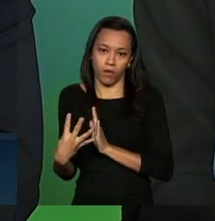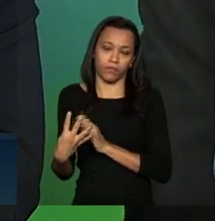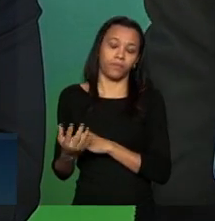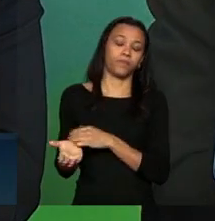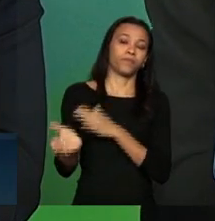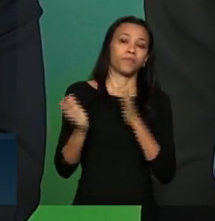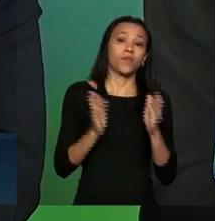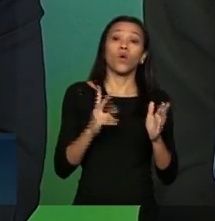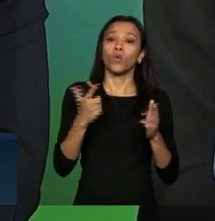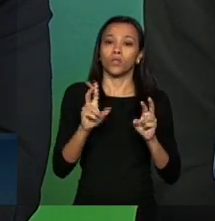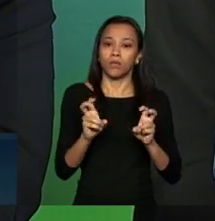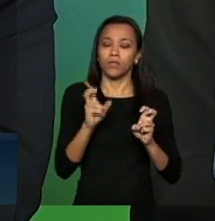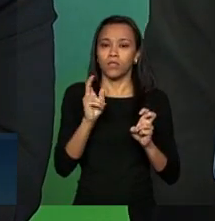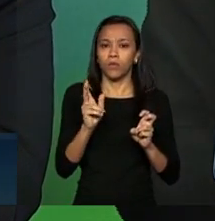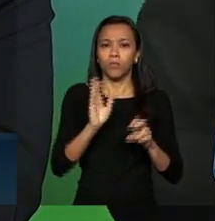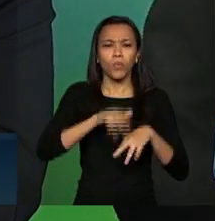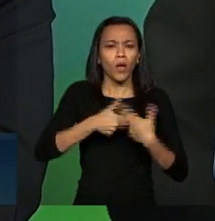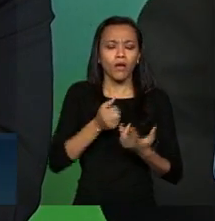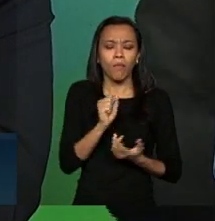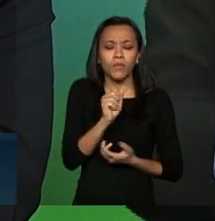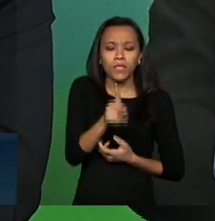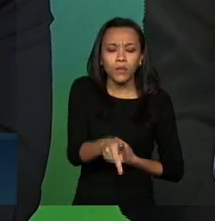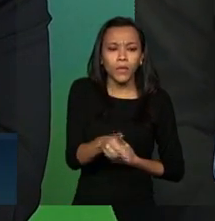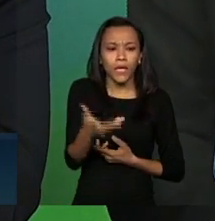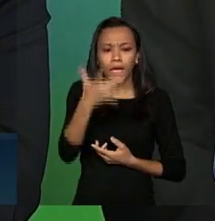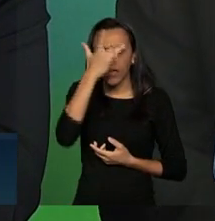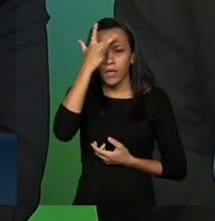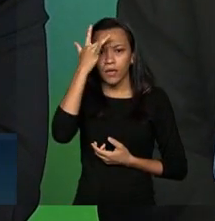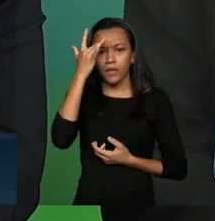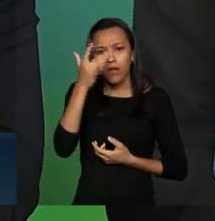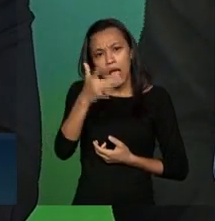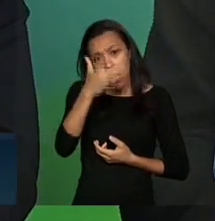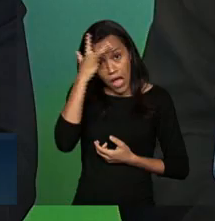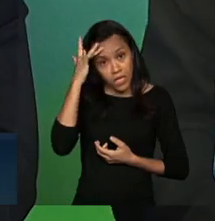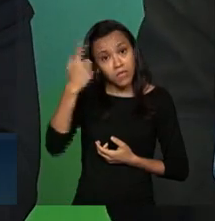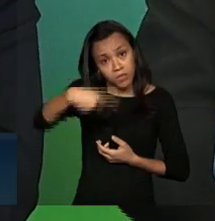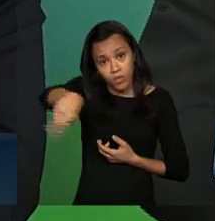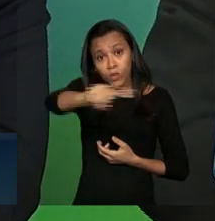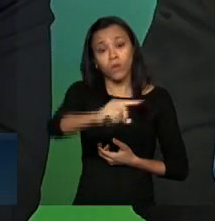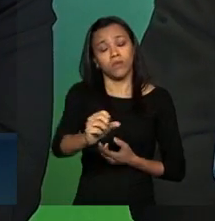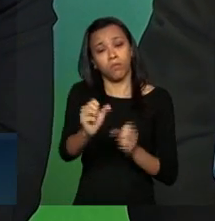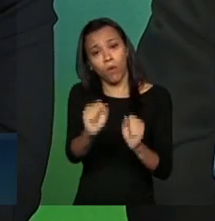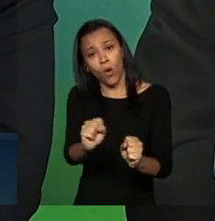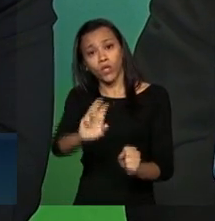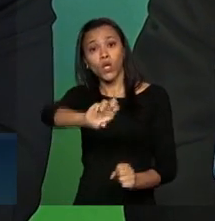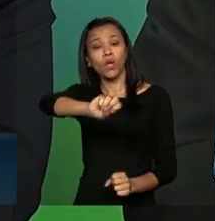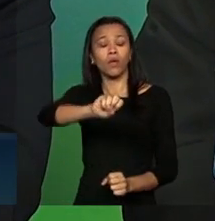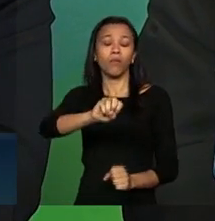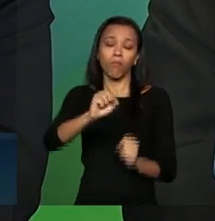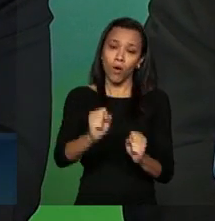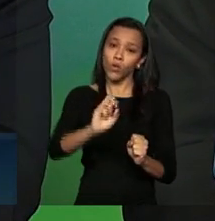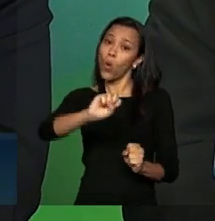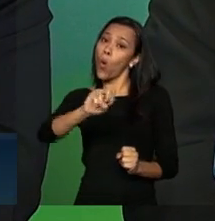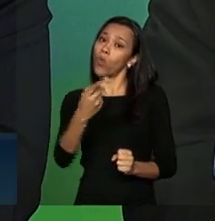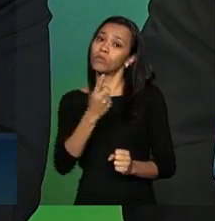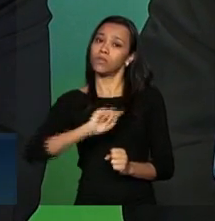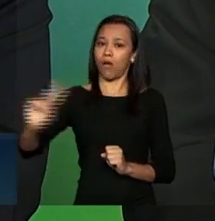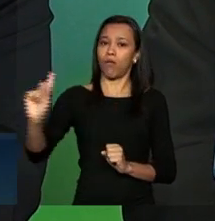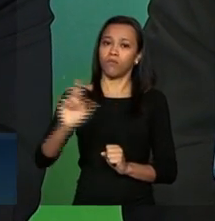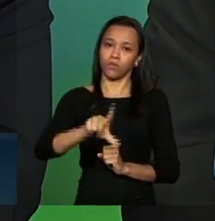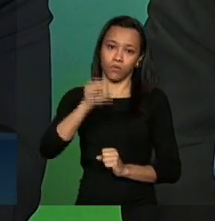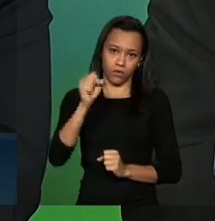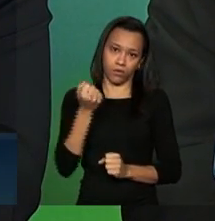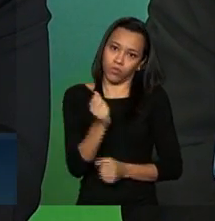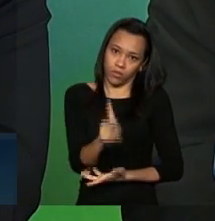é difícil você precisar há uma estimativa as pessoas podem ou não optar por que isso não aumenta a